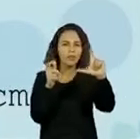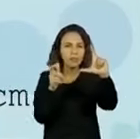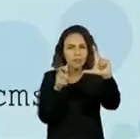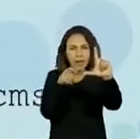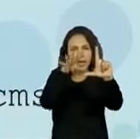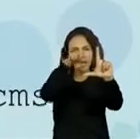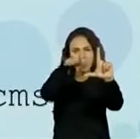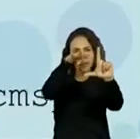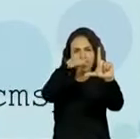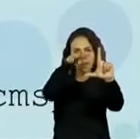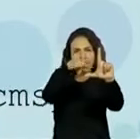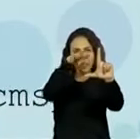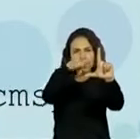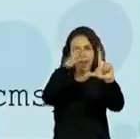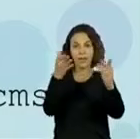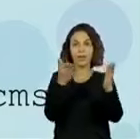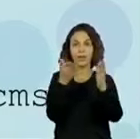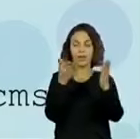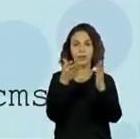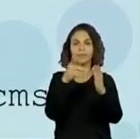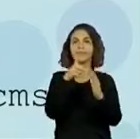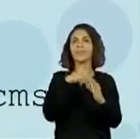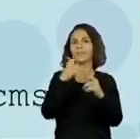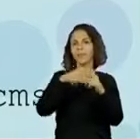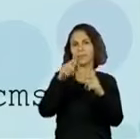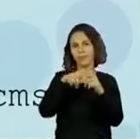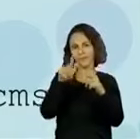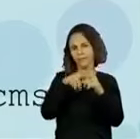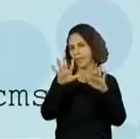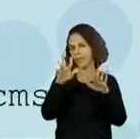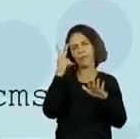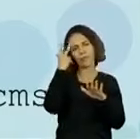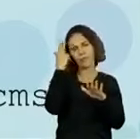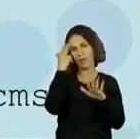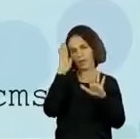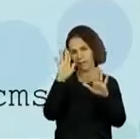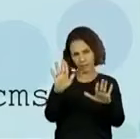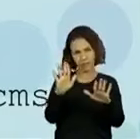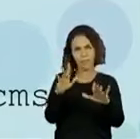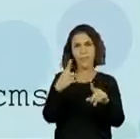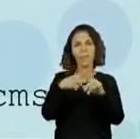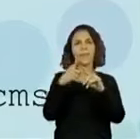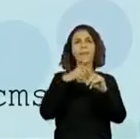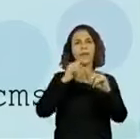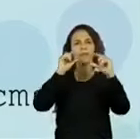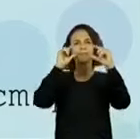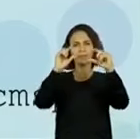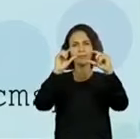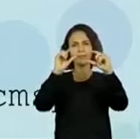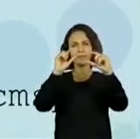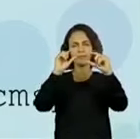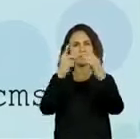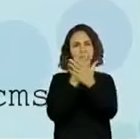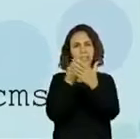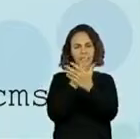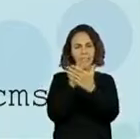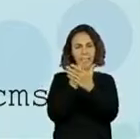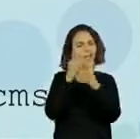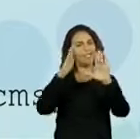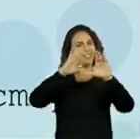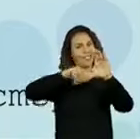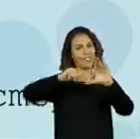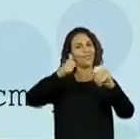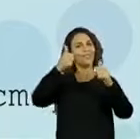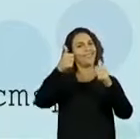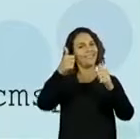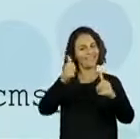celular. Está acontecendo um probleminha aí, mas isso é normal. O oráculo colocou um GC. O oráculo tirou